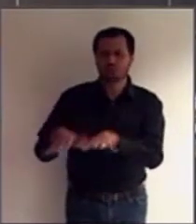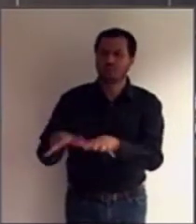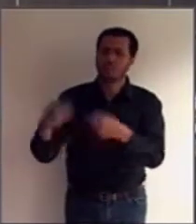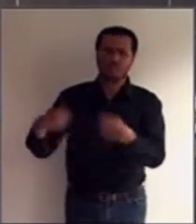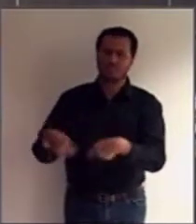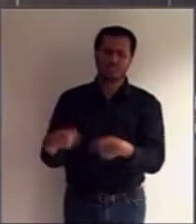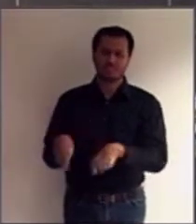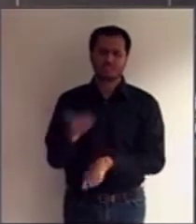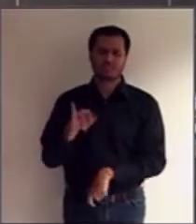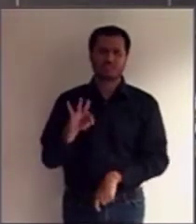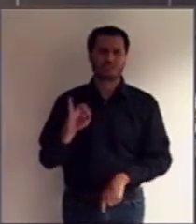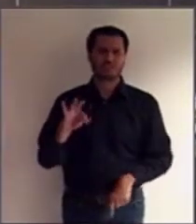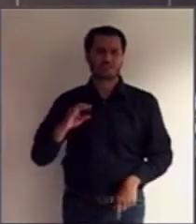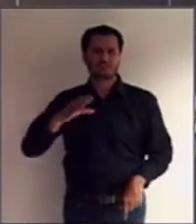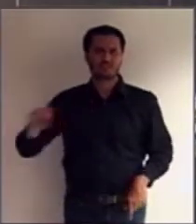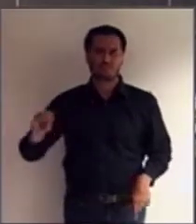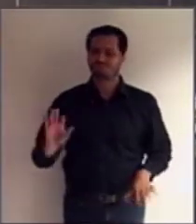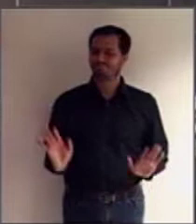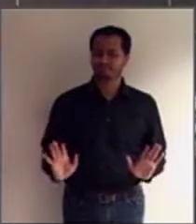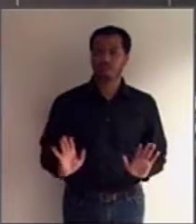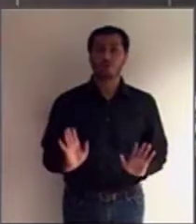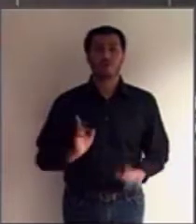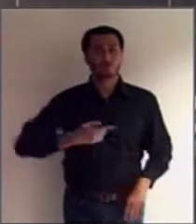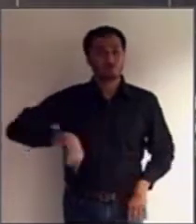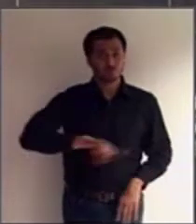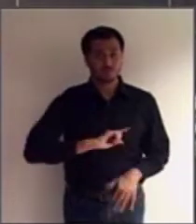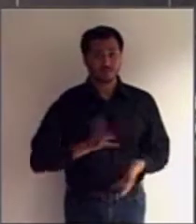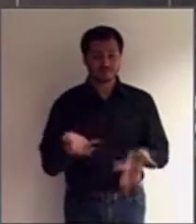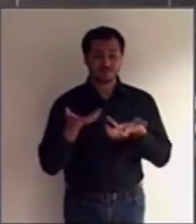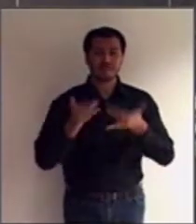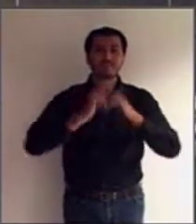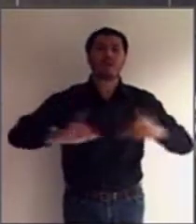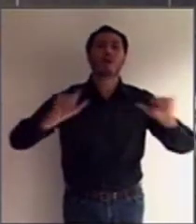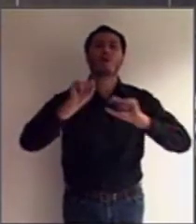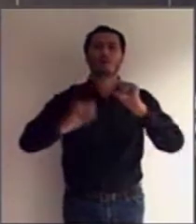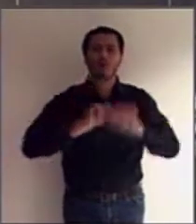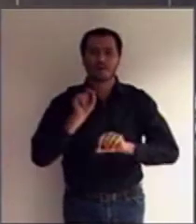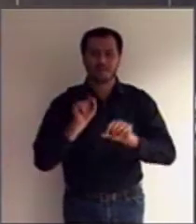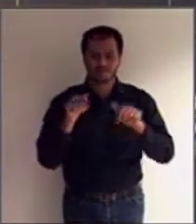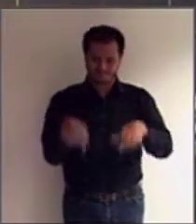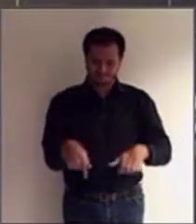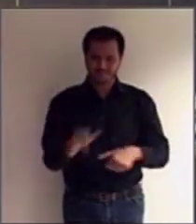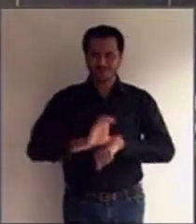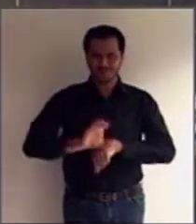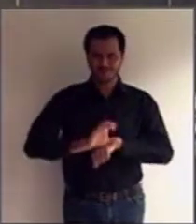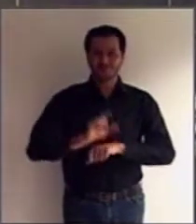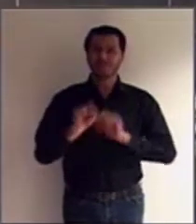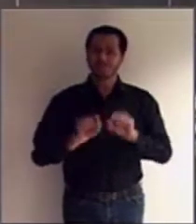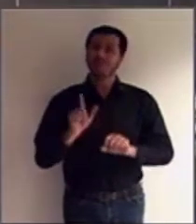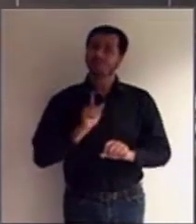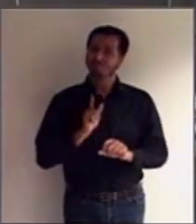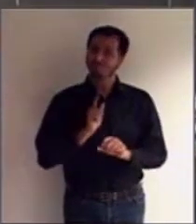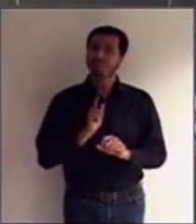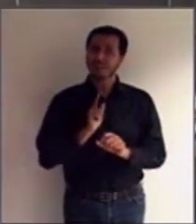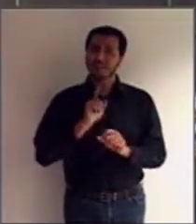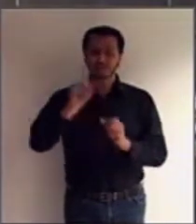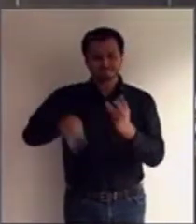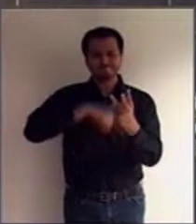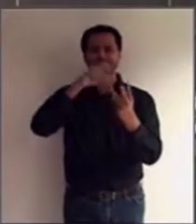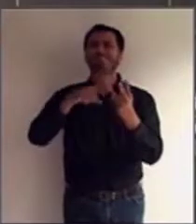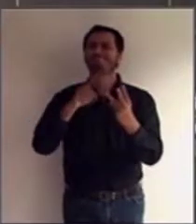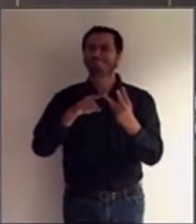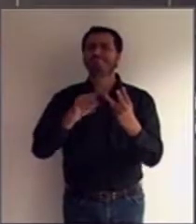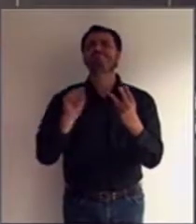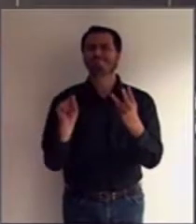interdição. O que nós queremos dizer com esse minicurso é que é possível uma via intermediária. E essa via